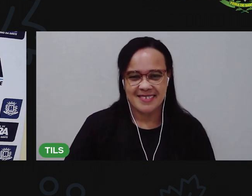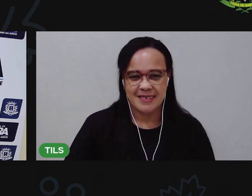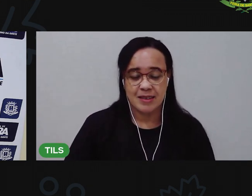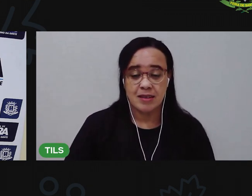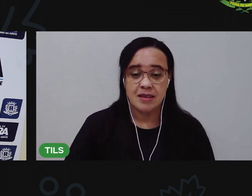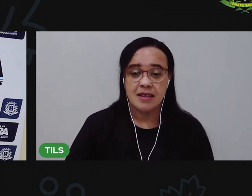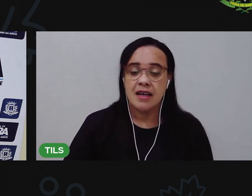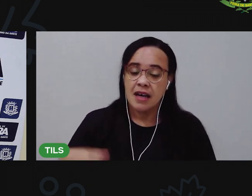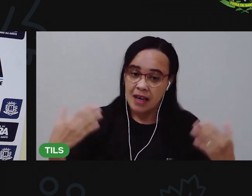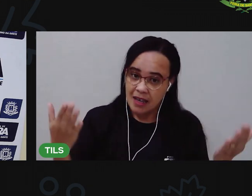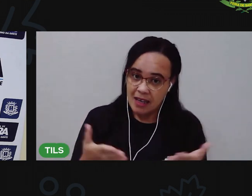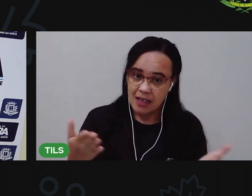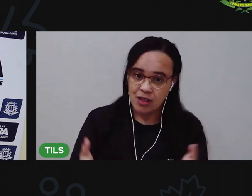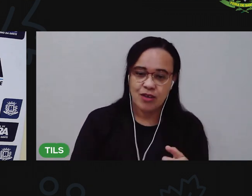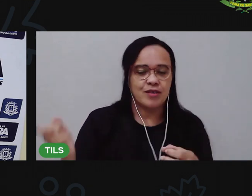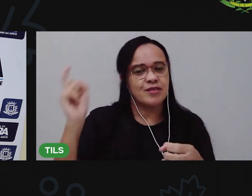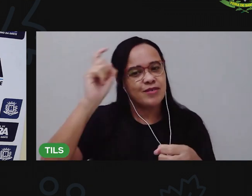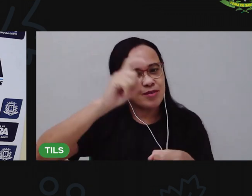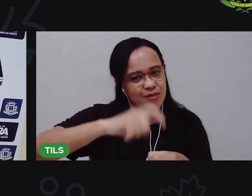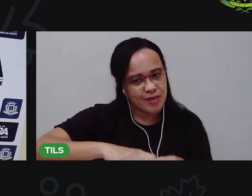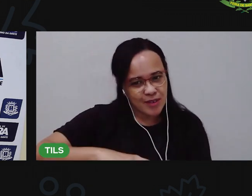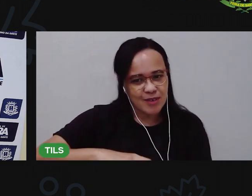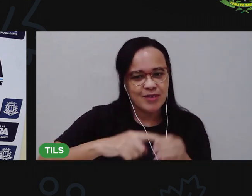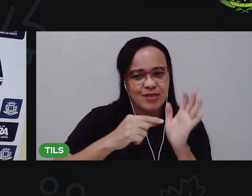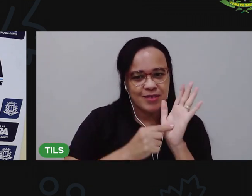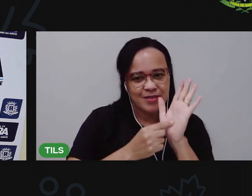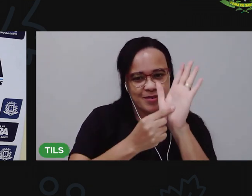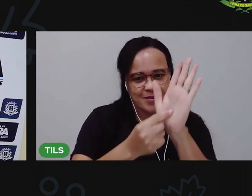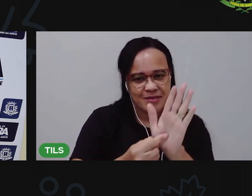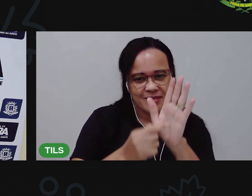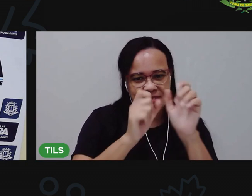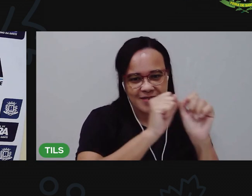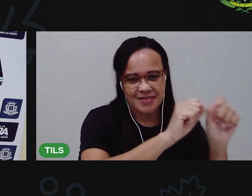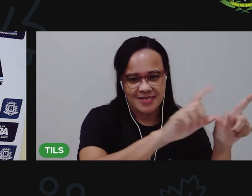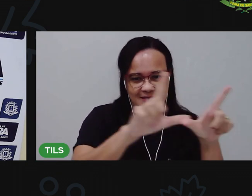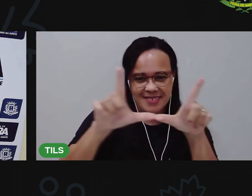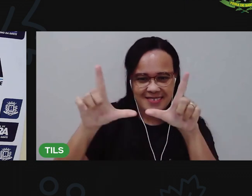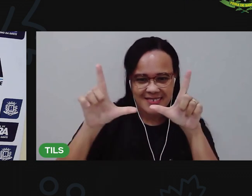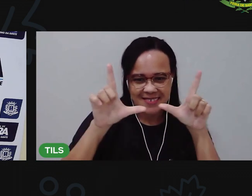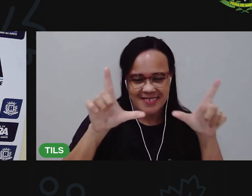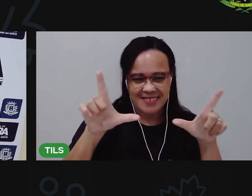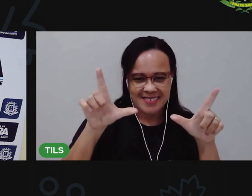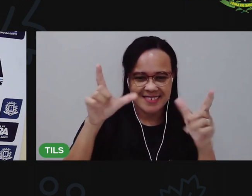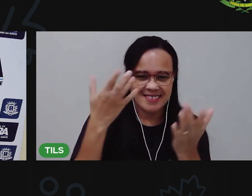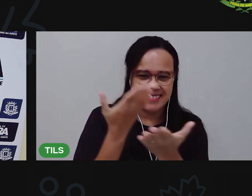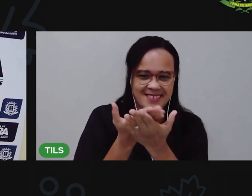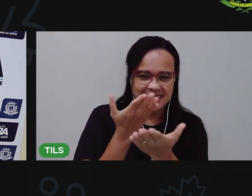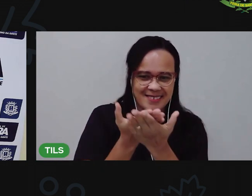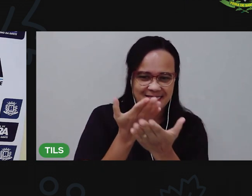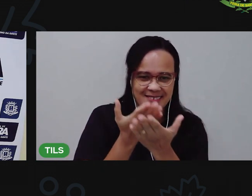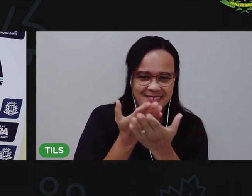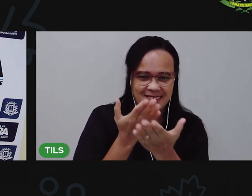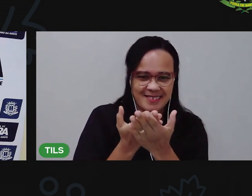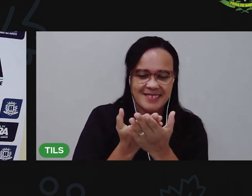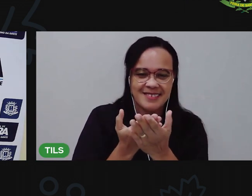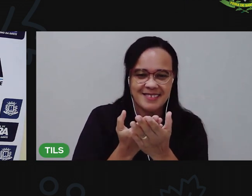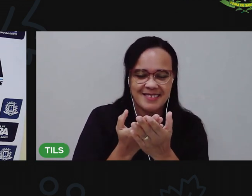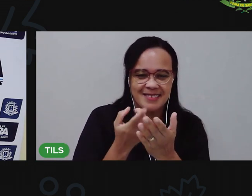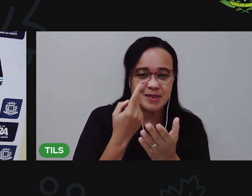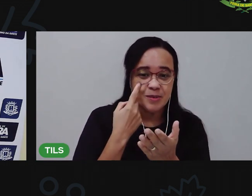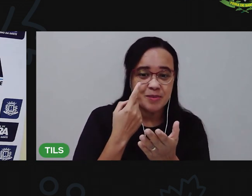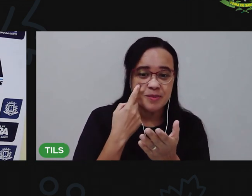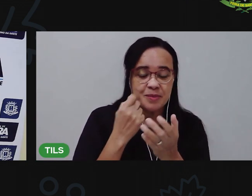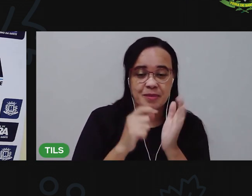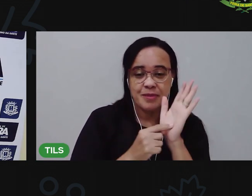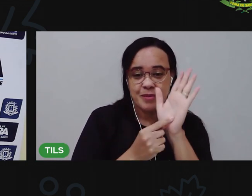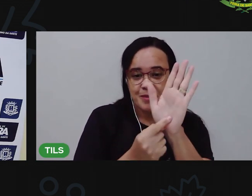Agora vamos voltar aqui para a nossa apresentação da aula. Vou voltar aqui a mostrar para